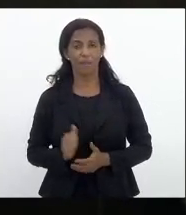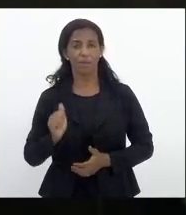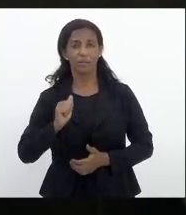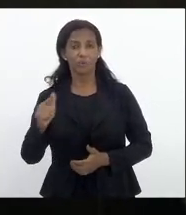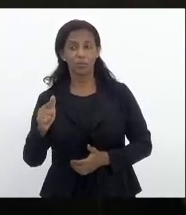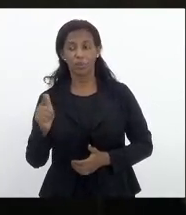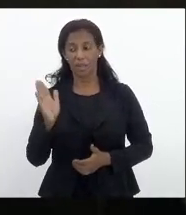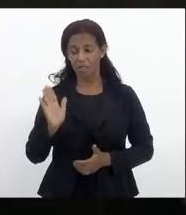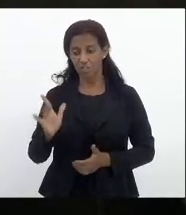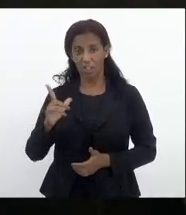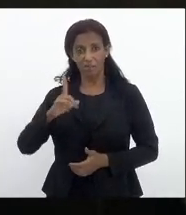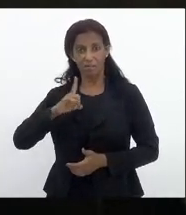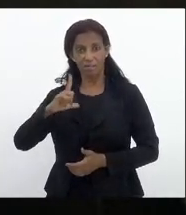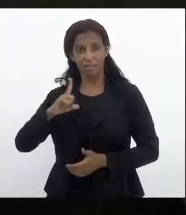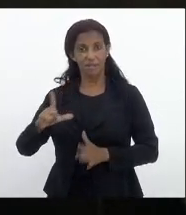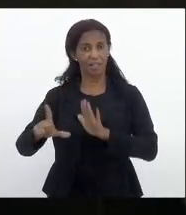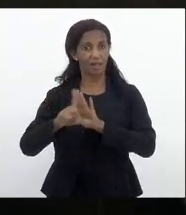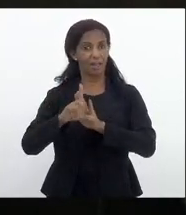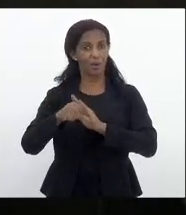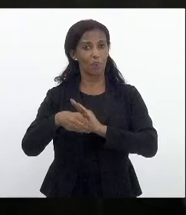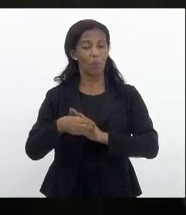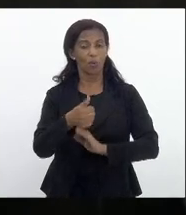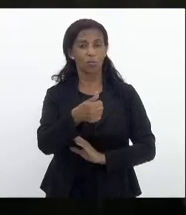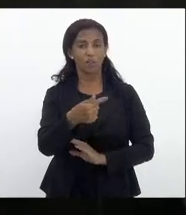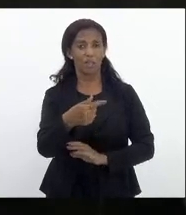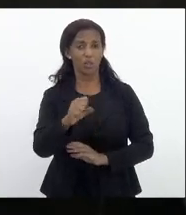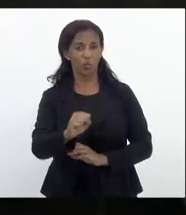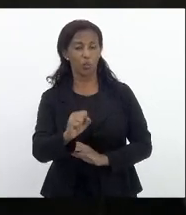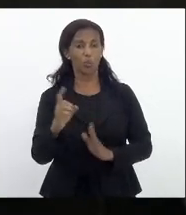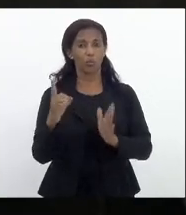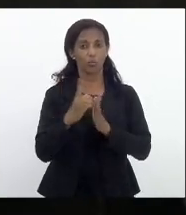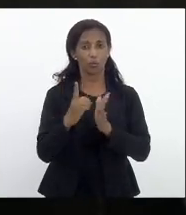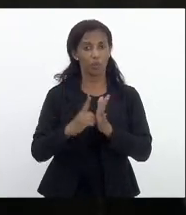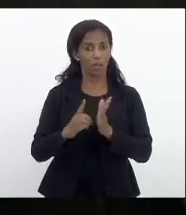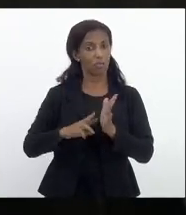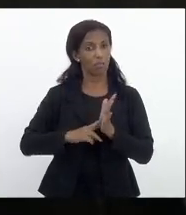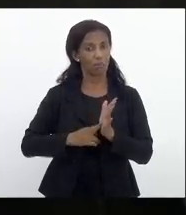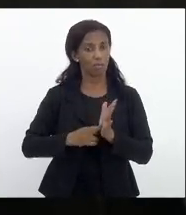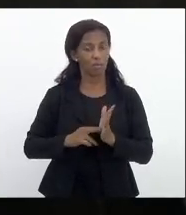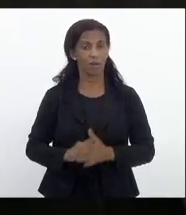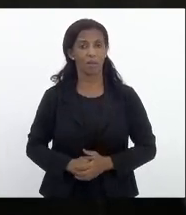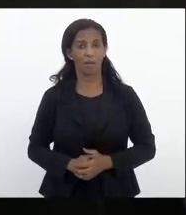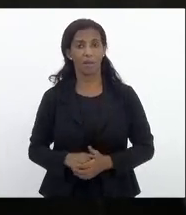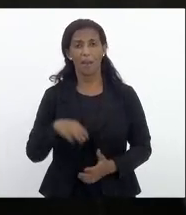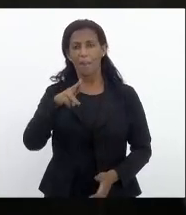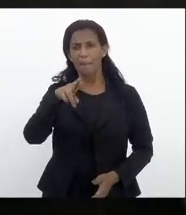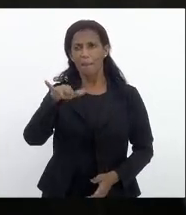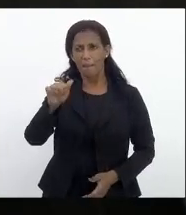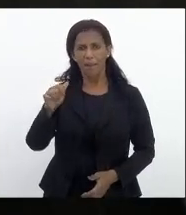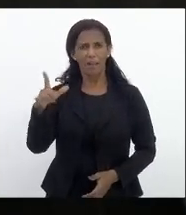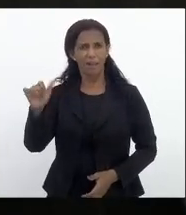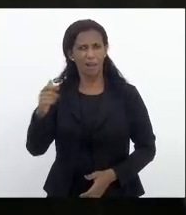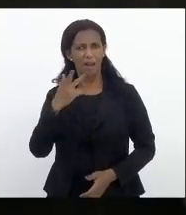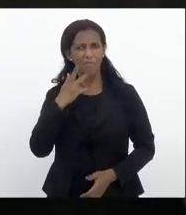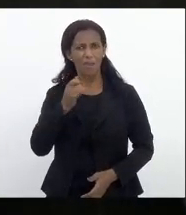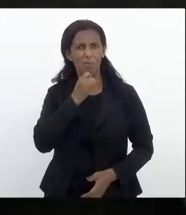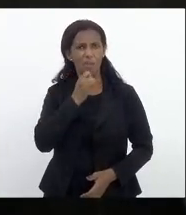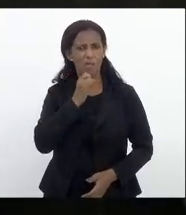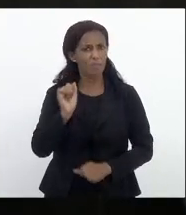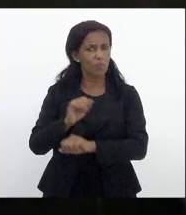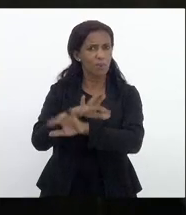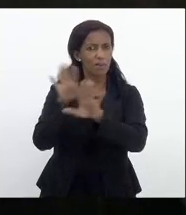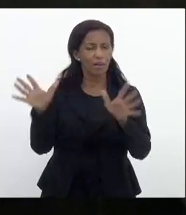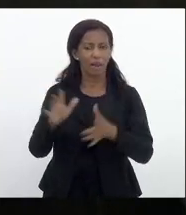aquelas que constam na lei complementar 178 no decreto regulamentador a Maria Carmen defensora deu um exemplo muito claro ontem aqui